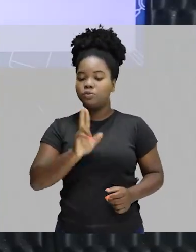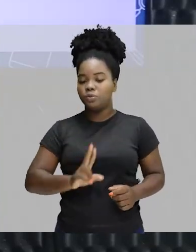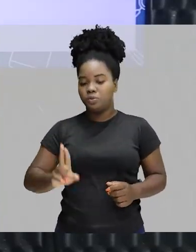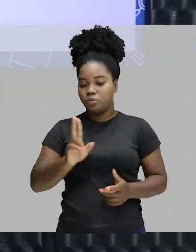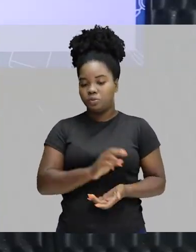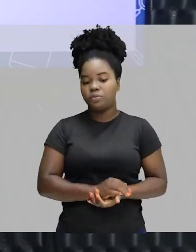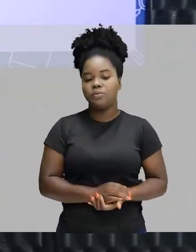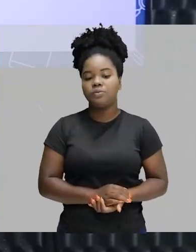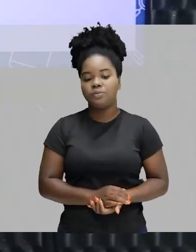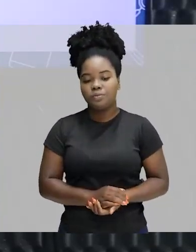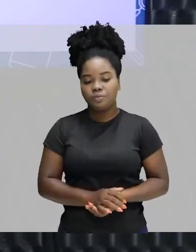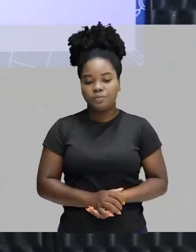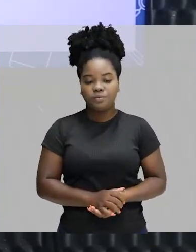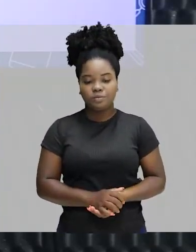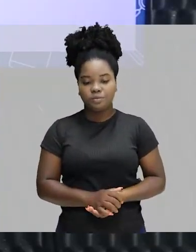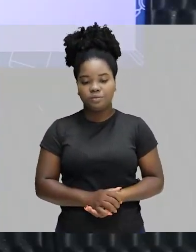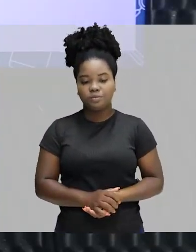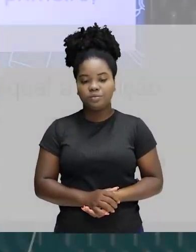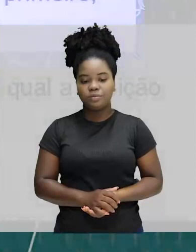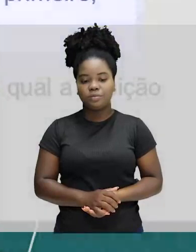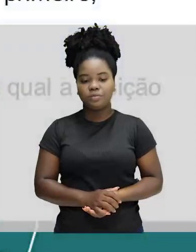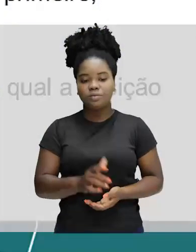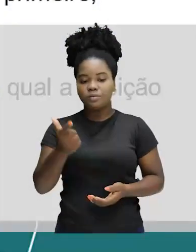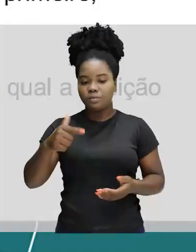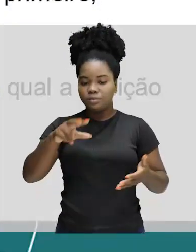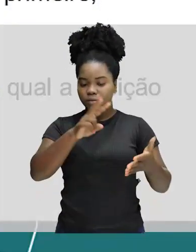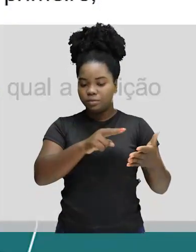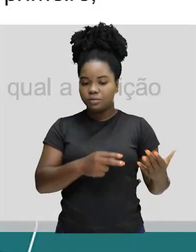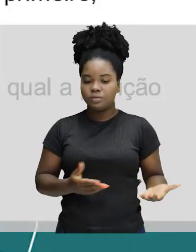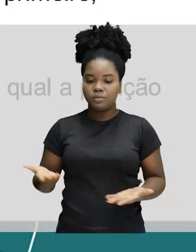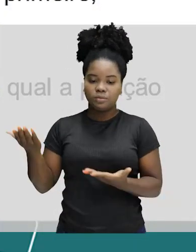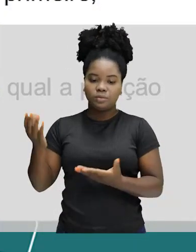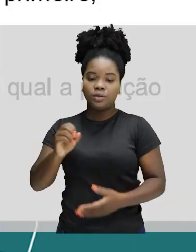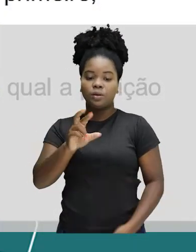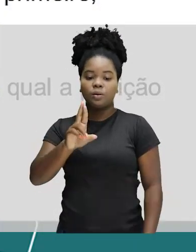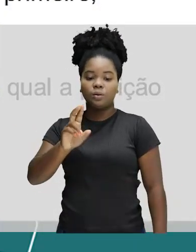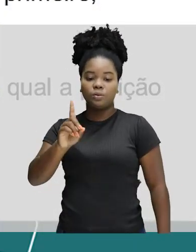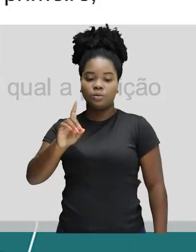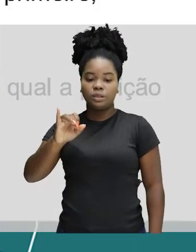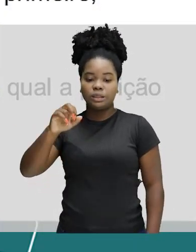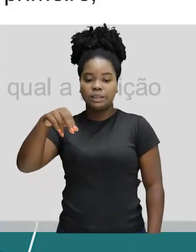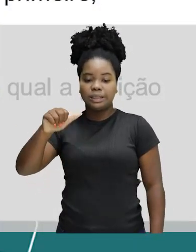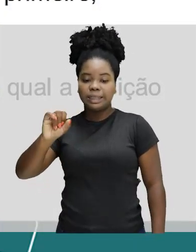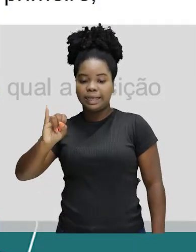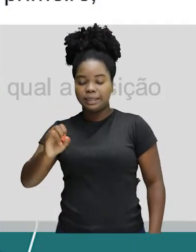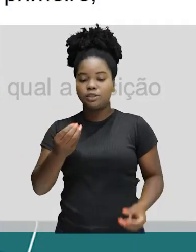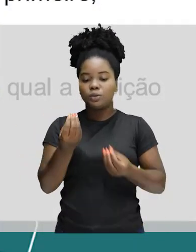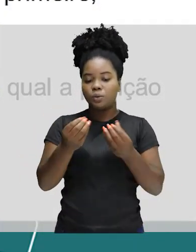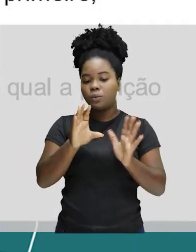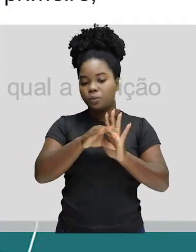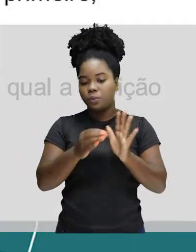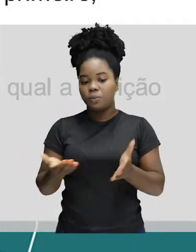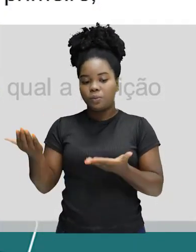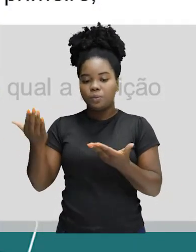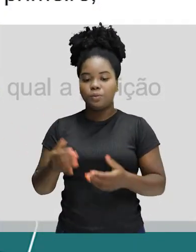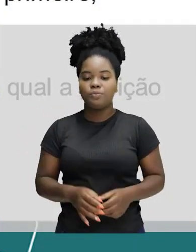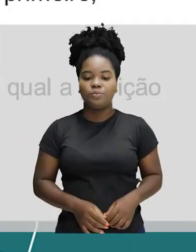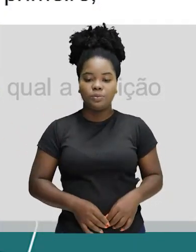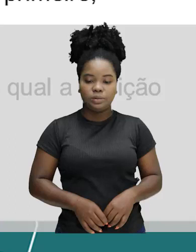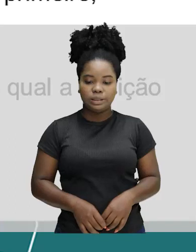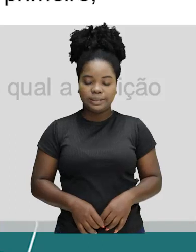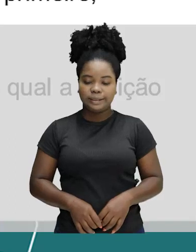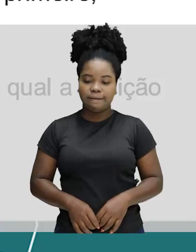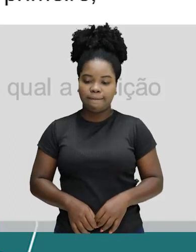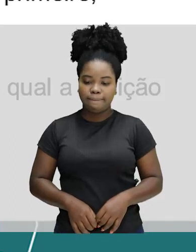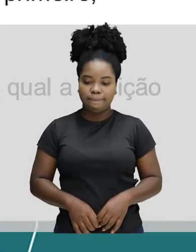os números no nosso dia a dia. Agora, os numerais ordinais. Os numerais ordinais, como o próprio